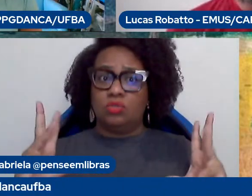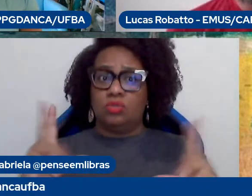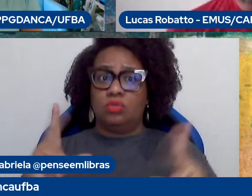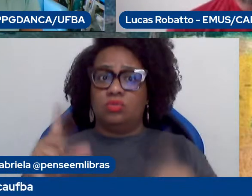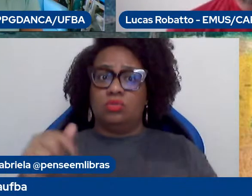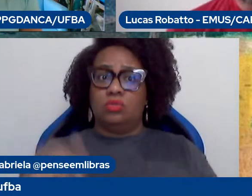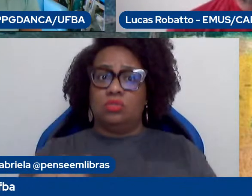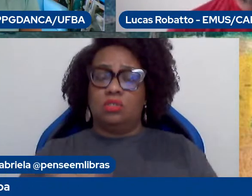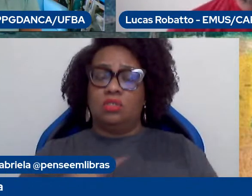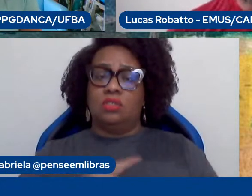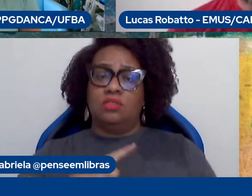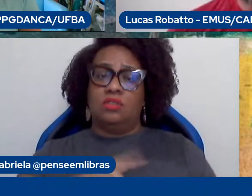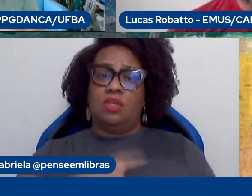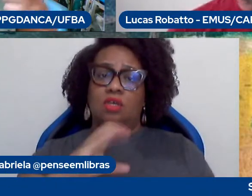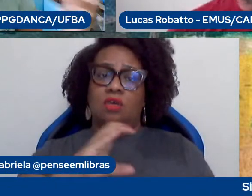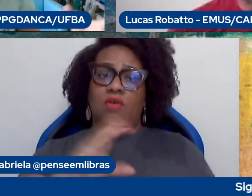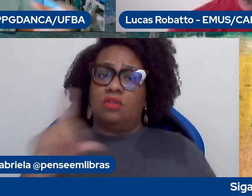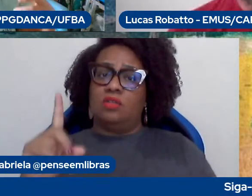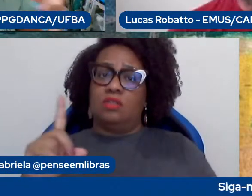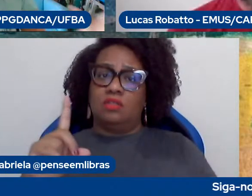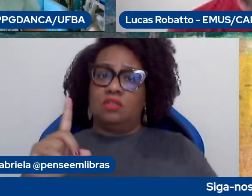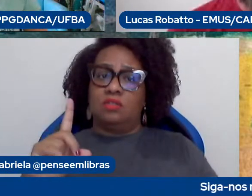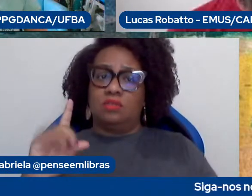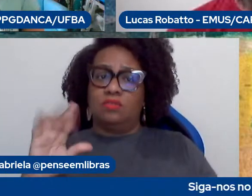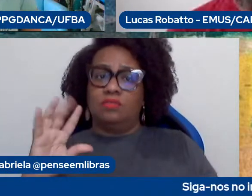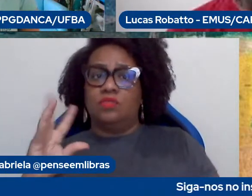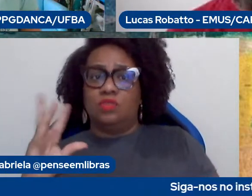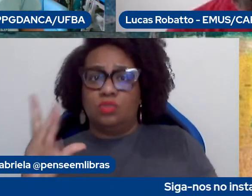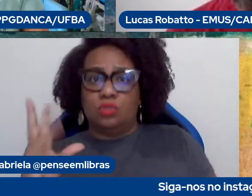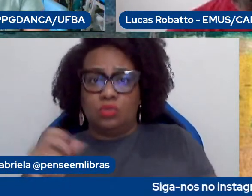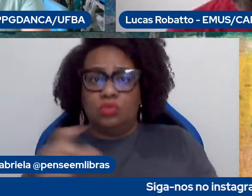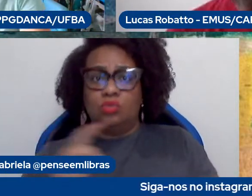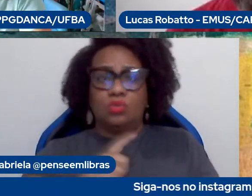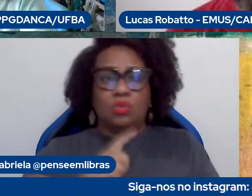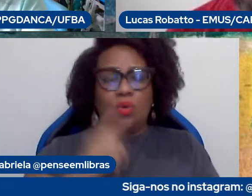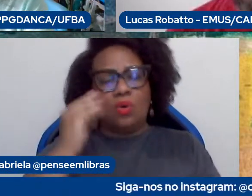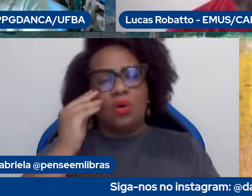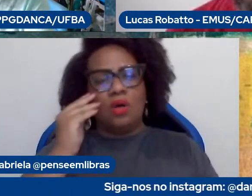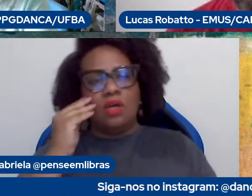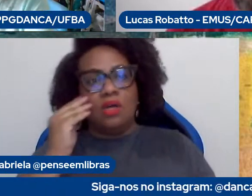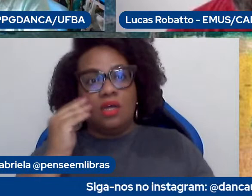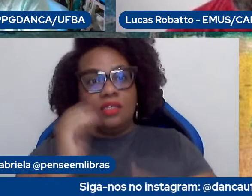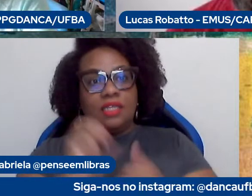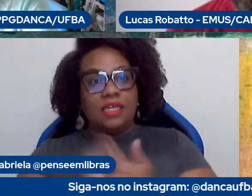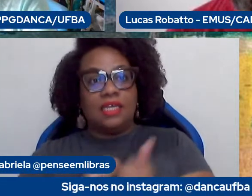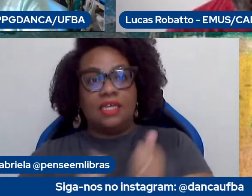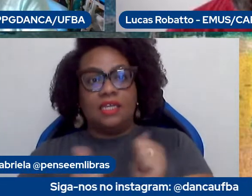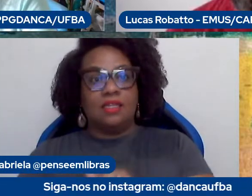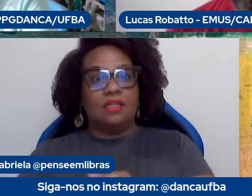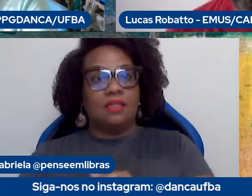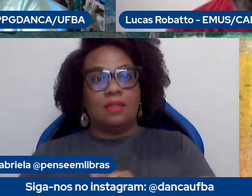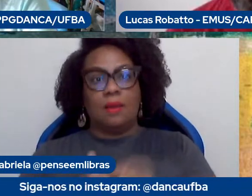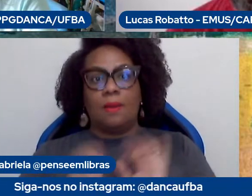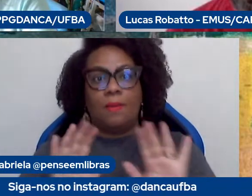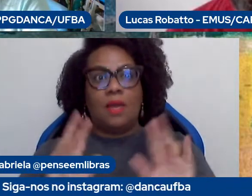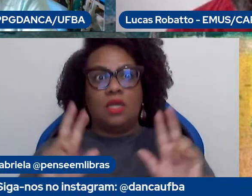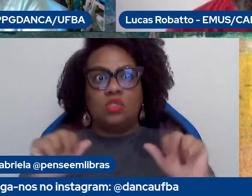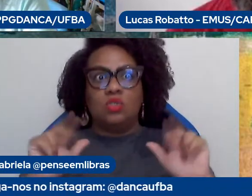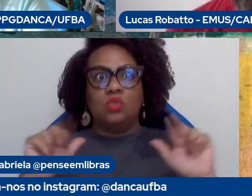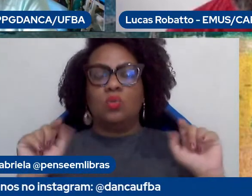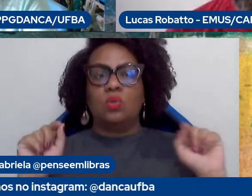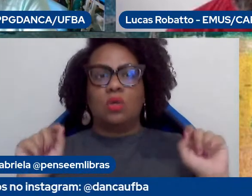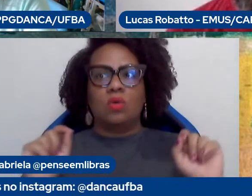coordenação, né, todas vieram, era a gente tentando se adaptar a tudo, mas nunca foi nada que não fosse